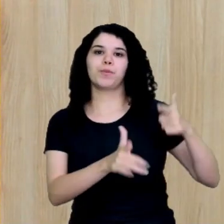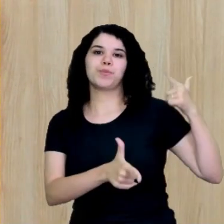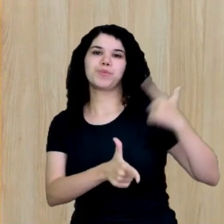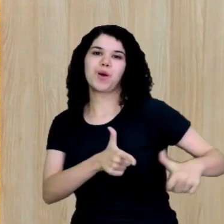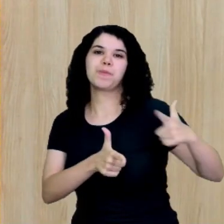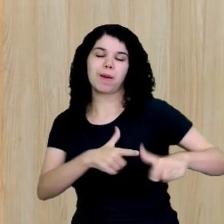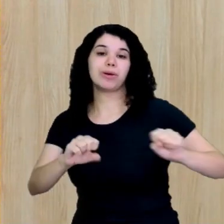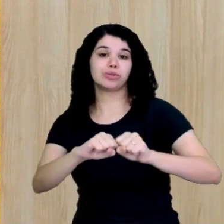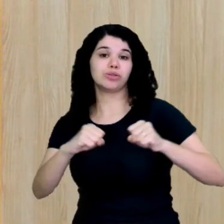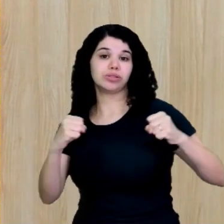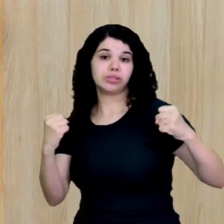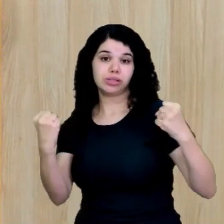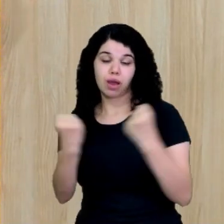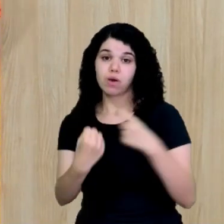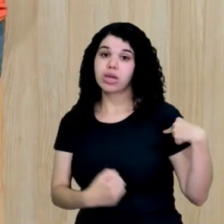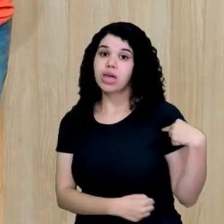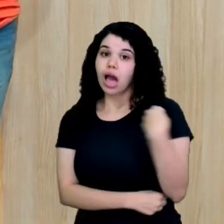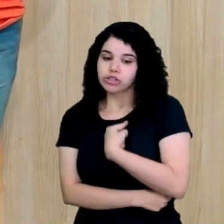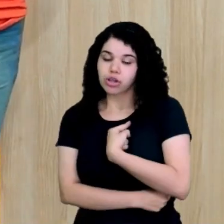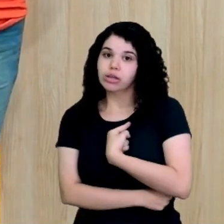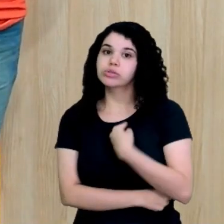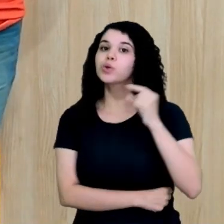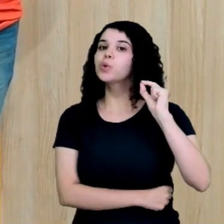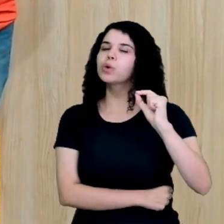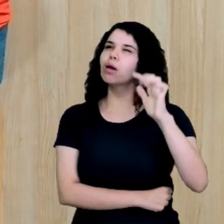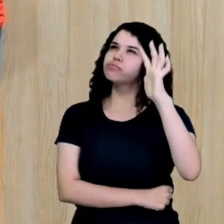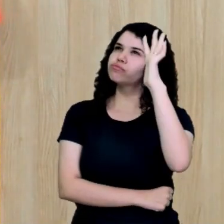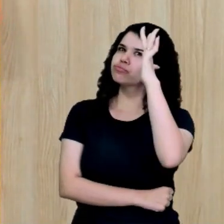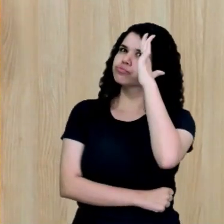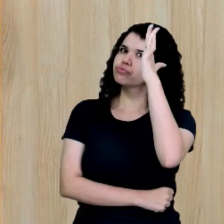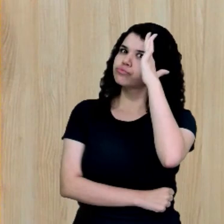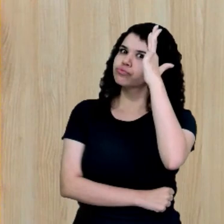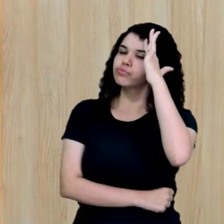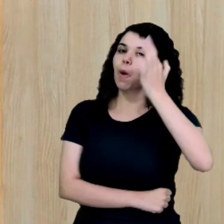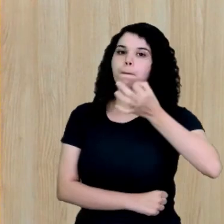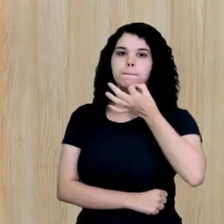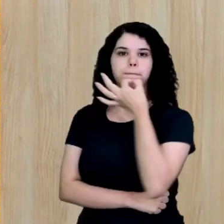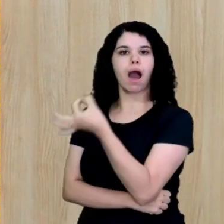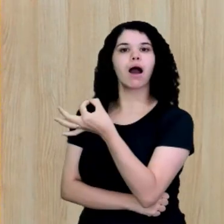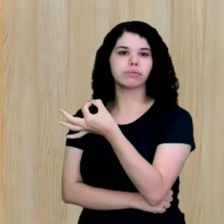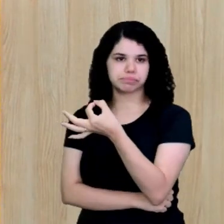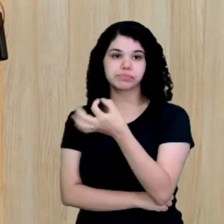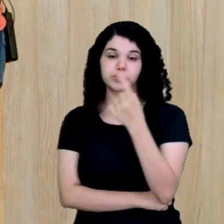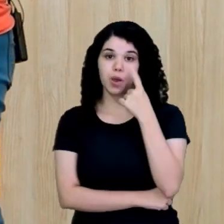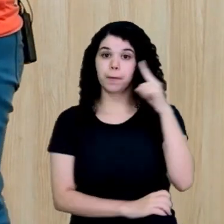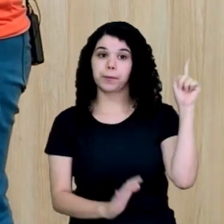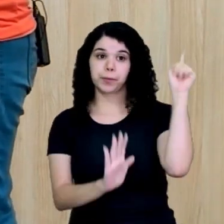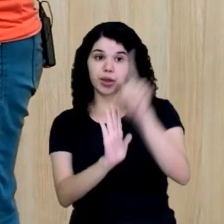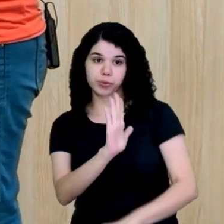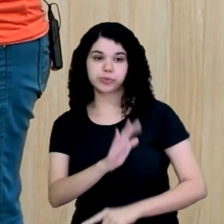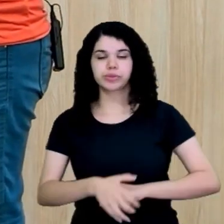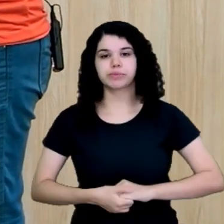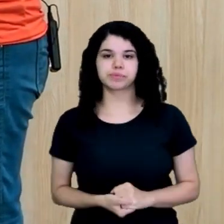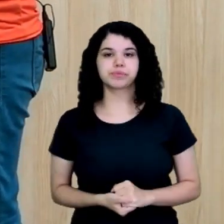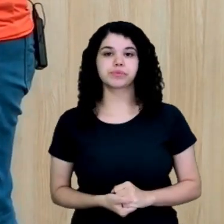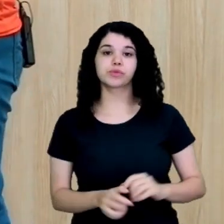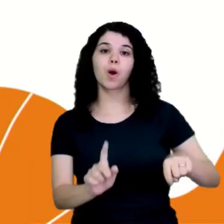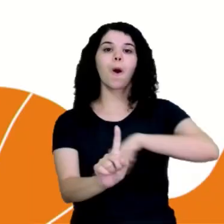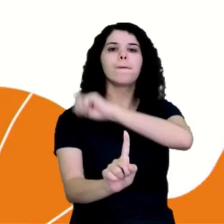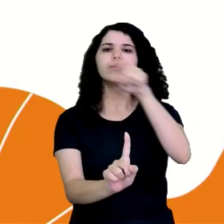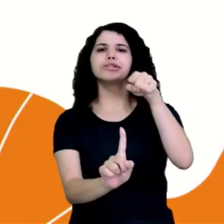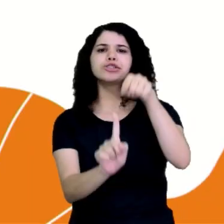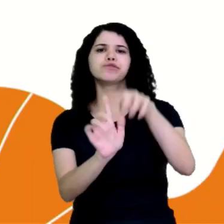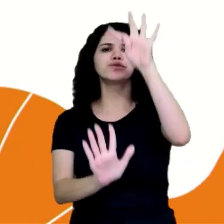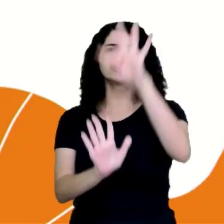requerer de nós uma reflexão mais crítica. E a questão é a seguinte, a finalidade deste